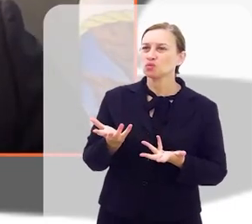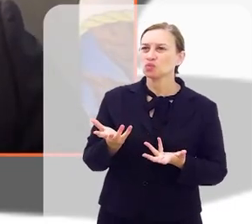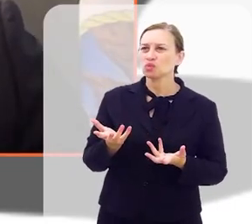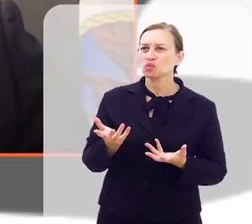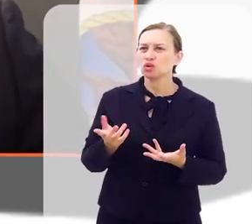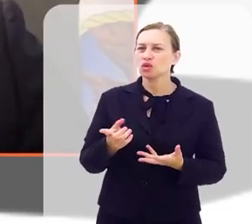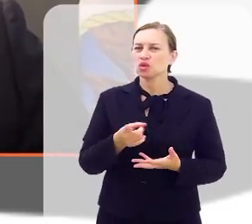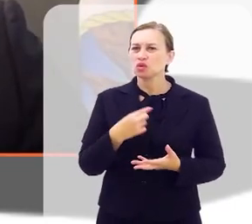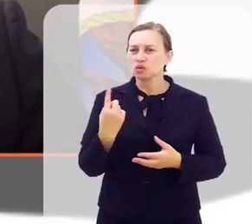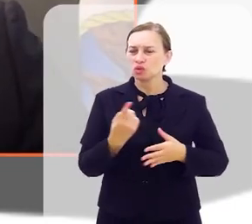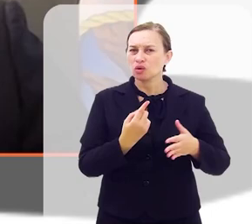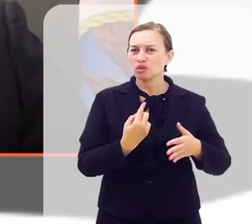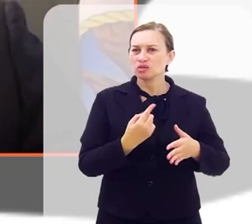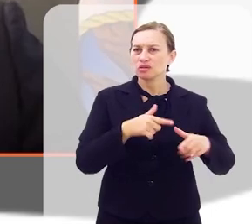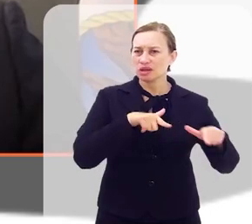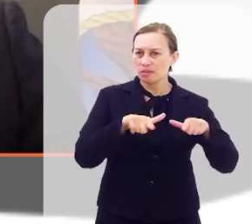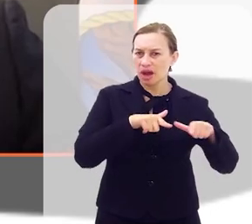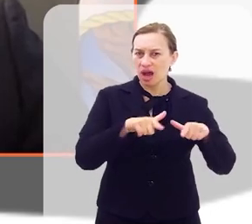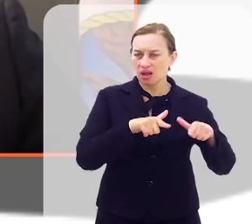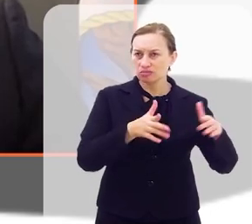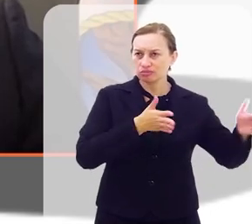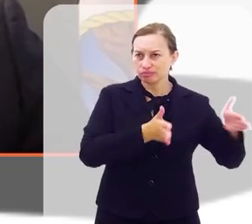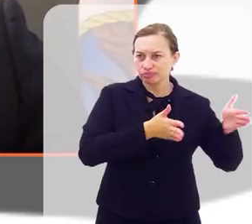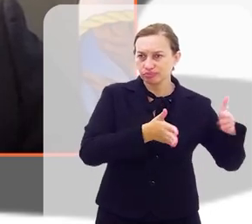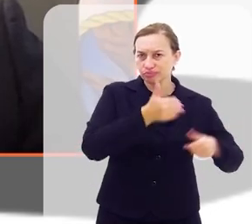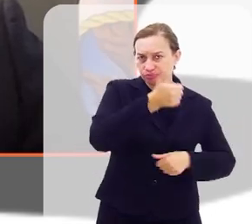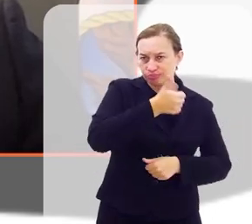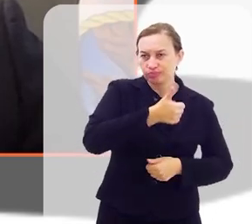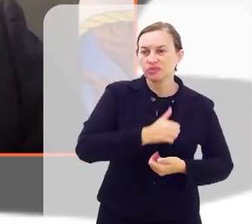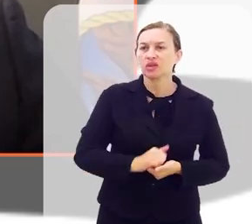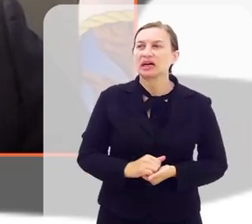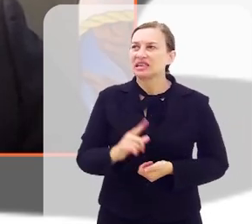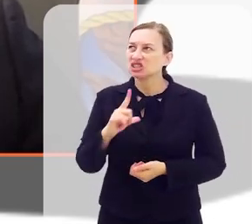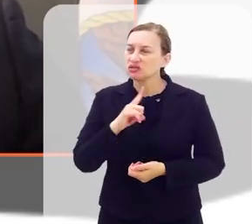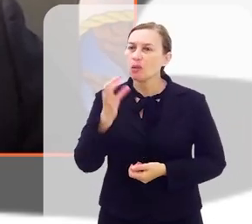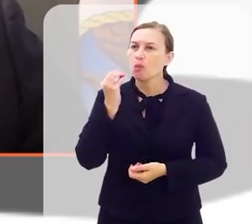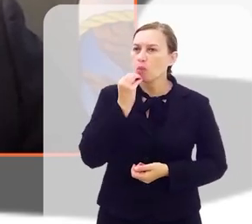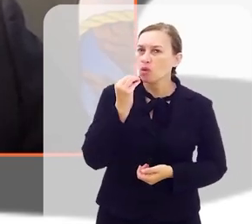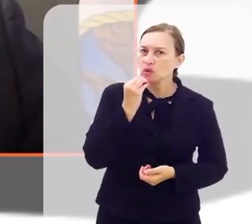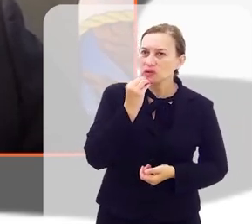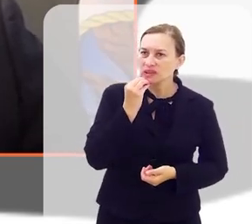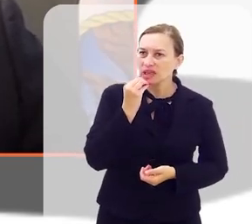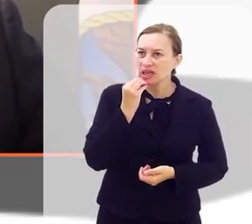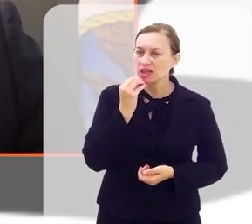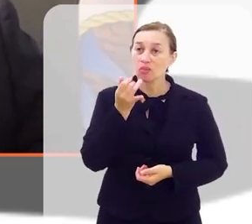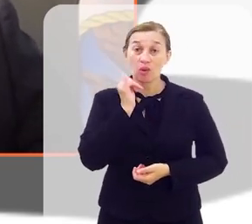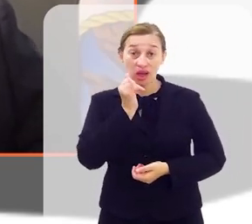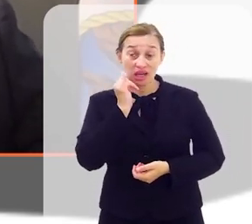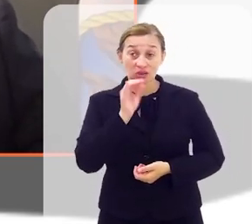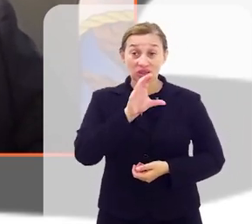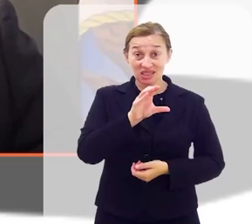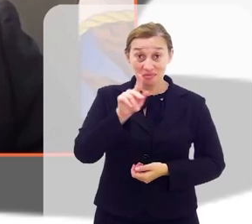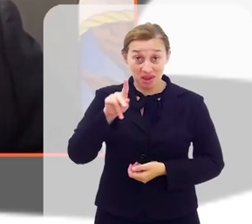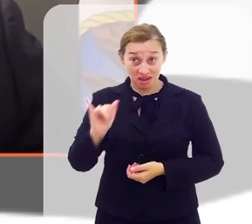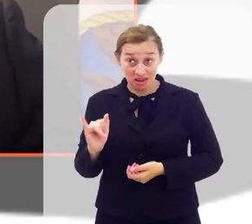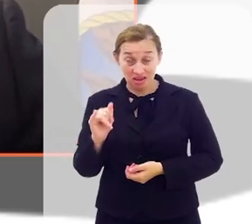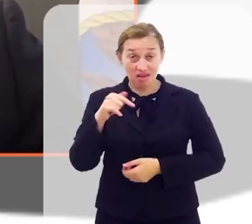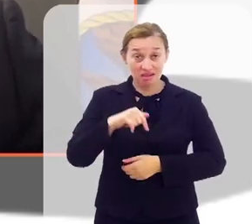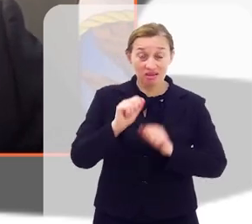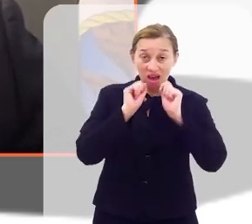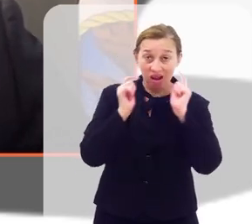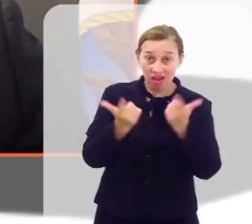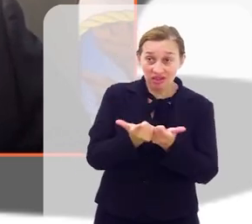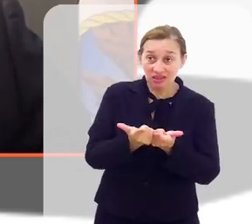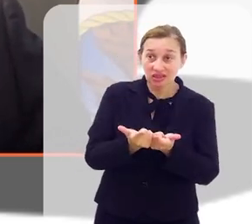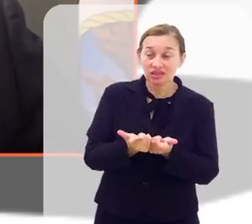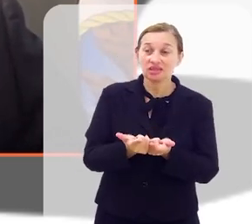no nosso mandato passado, nós tivemos a oportunidade de estar como relator da CPI, aqui